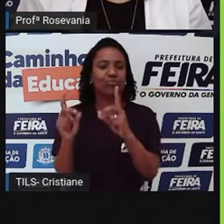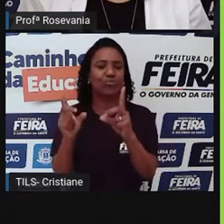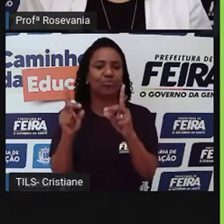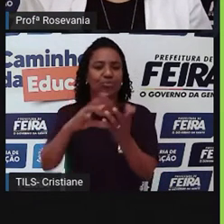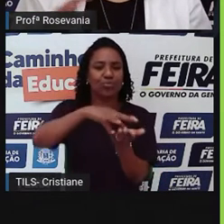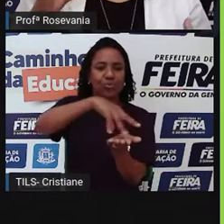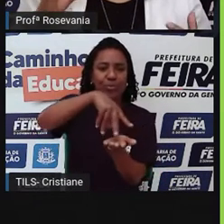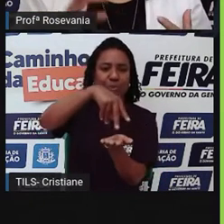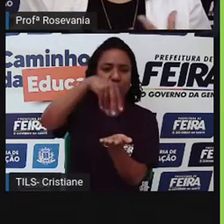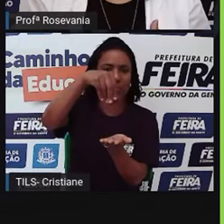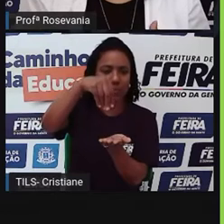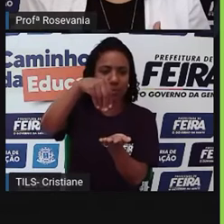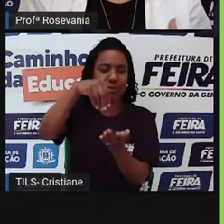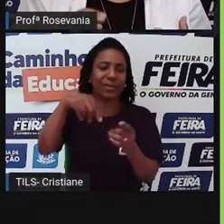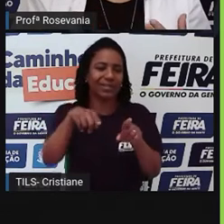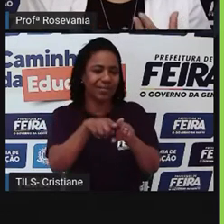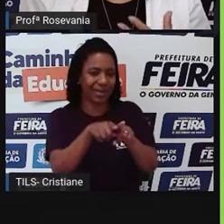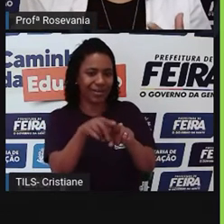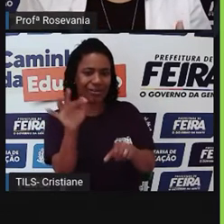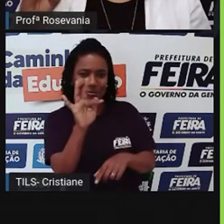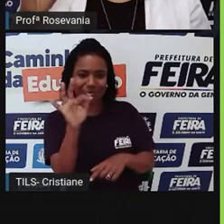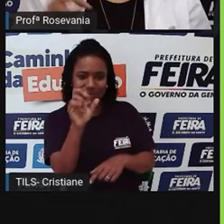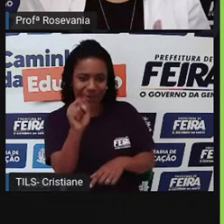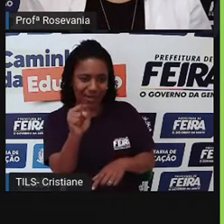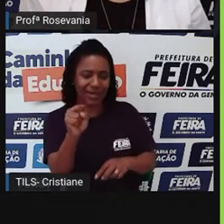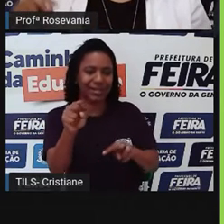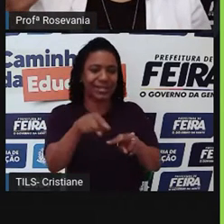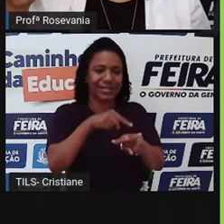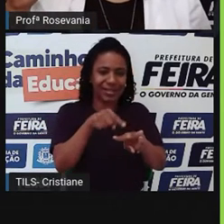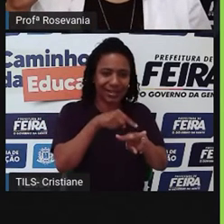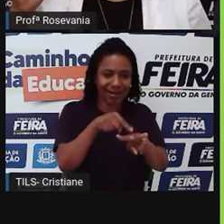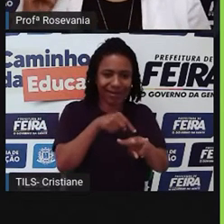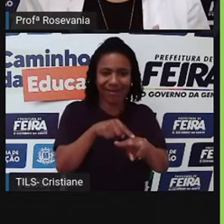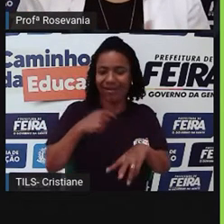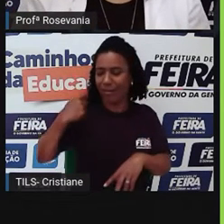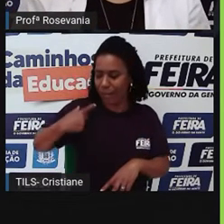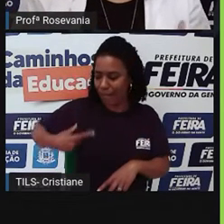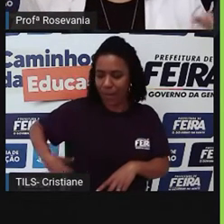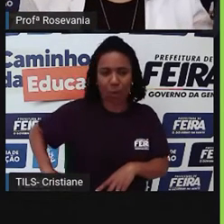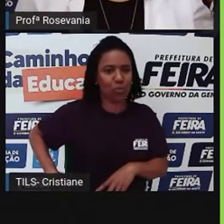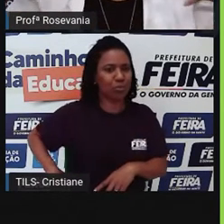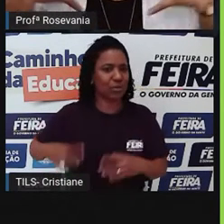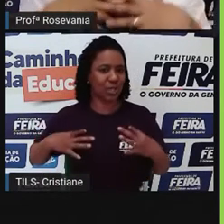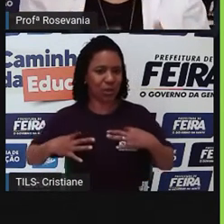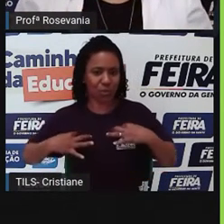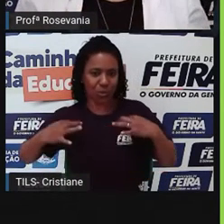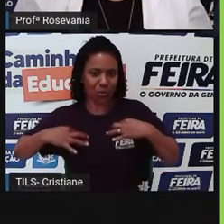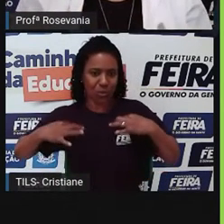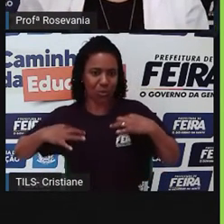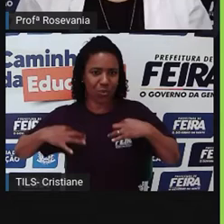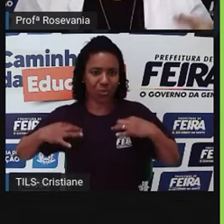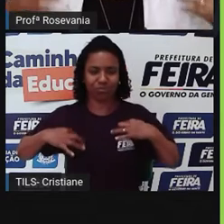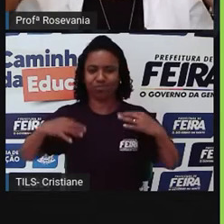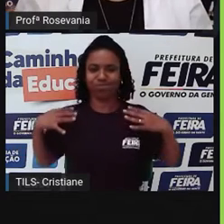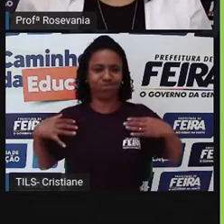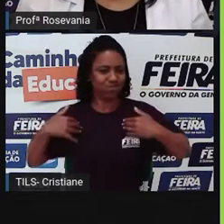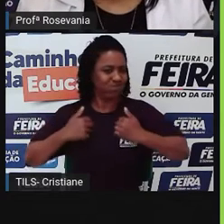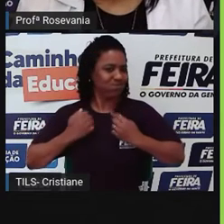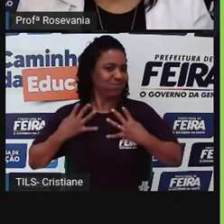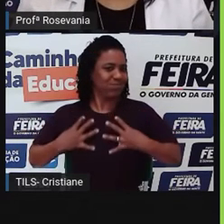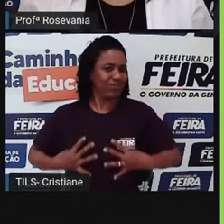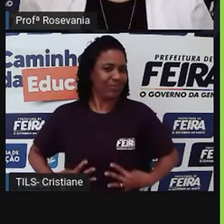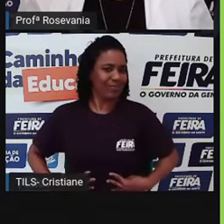muito atuante, a parte de couro, de sandálias, de bolsas, de roupas, né, aquele de banco, de